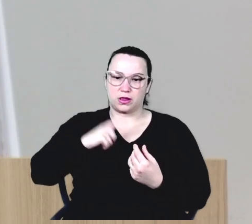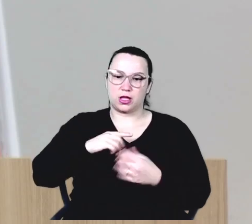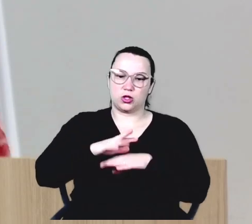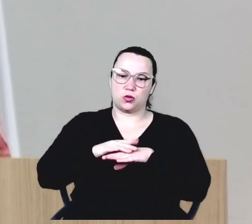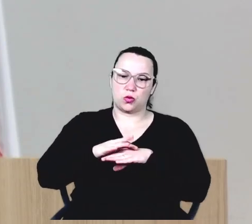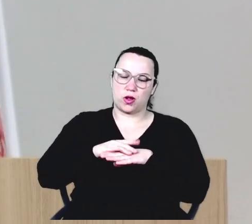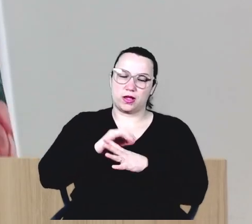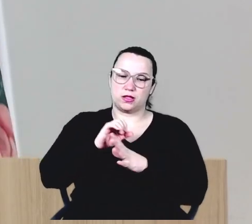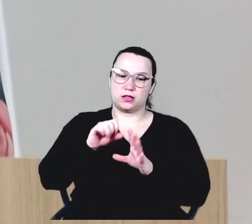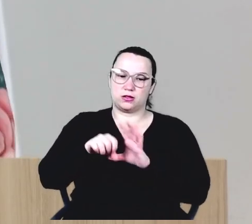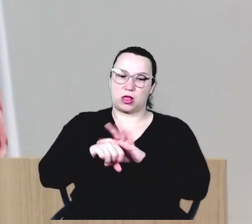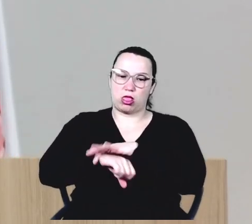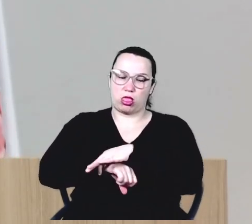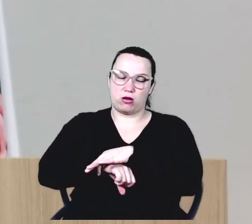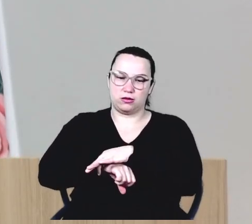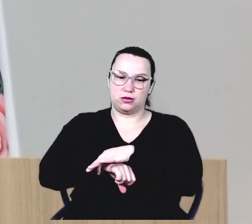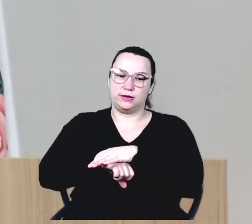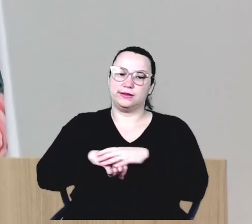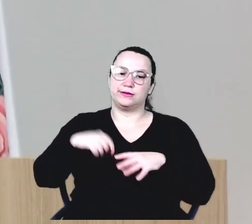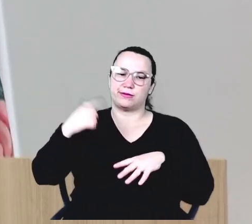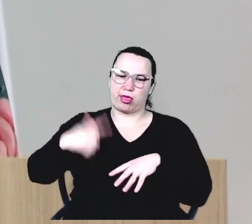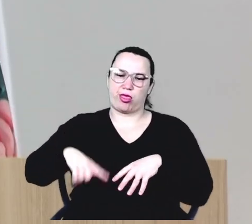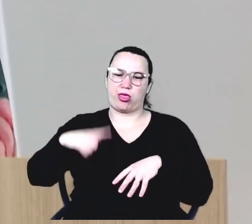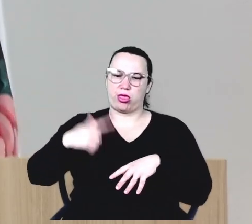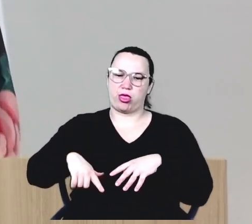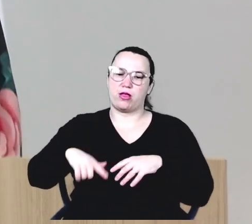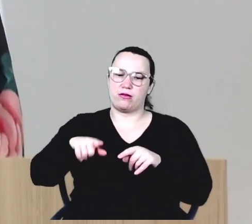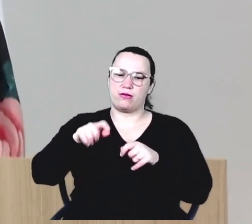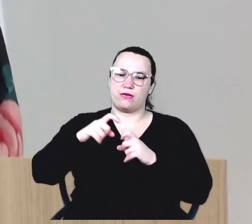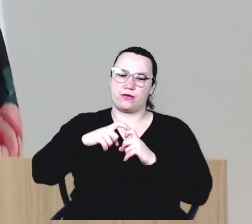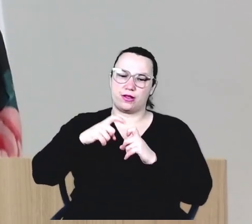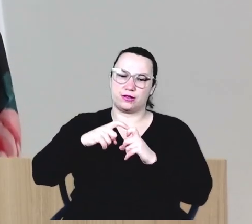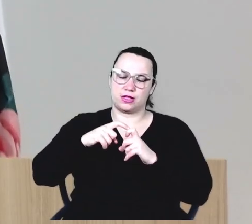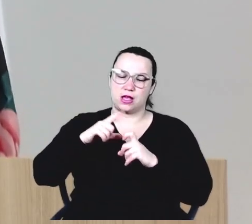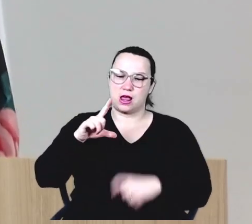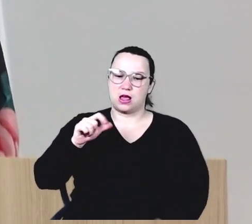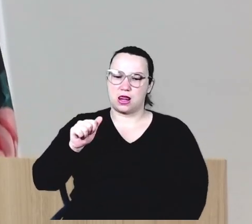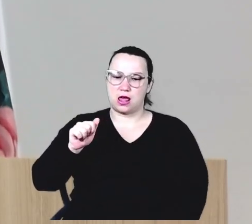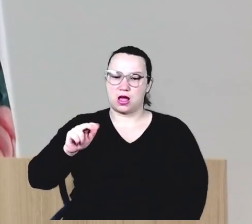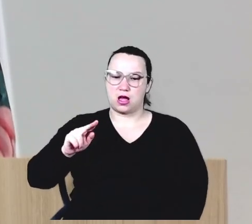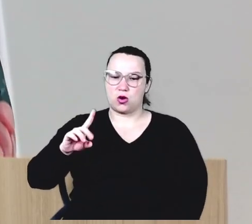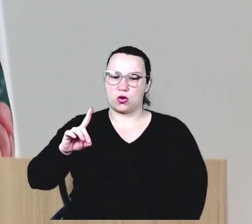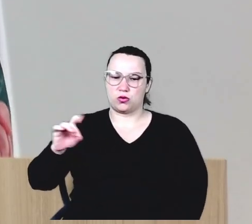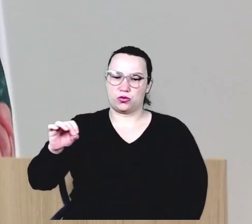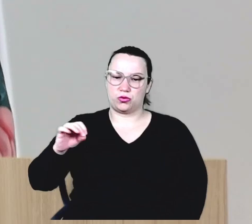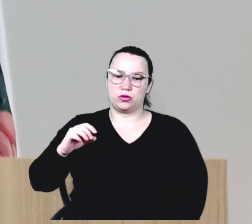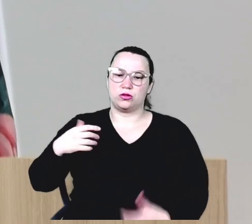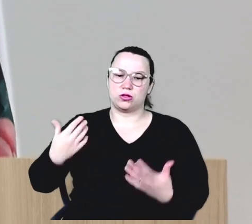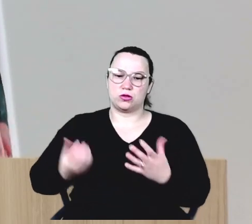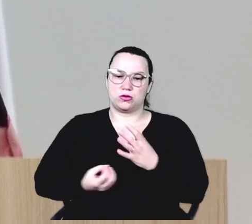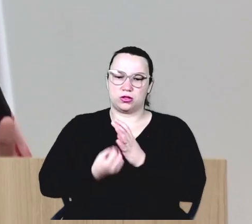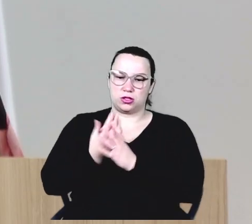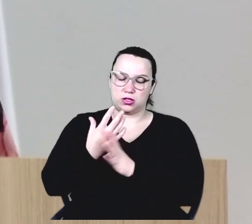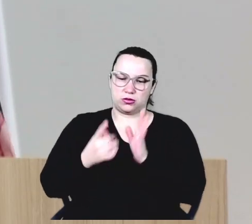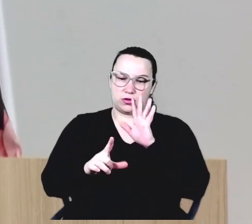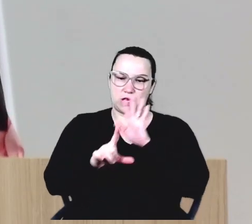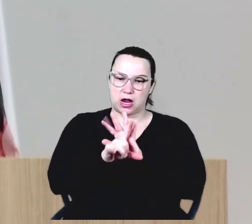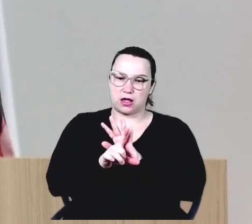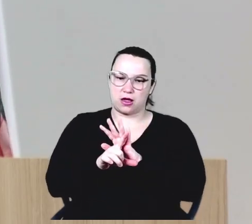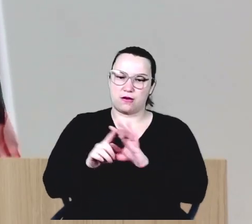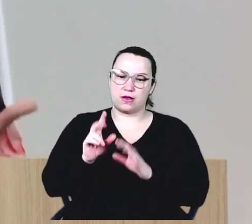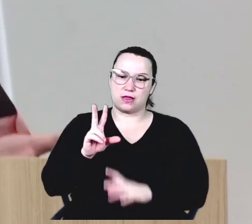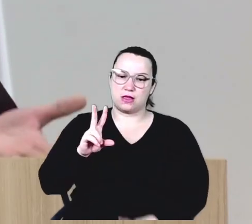mesmo assim elas precisam estar repetindo esse laudo médico. Então, criando essa lei, ela vai ter um laudo permanente.